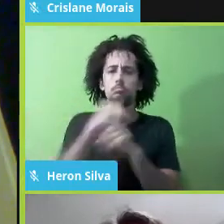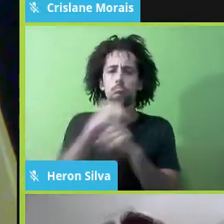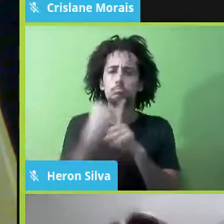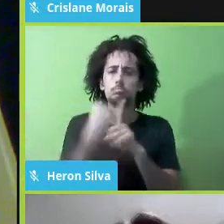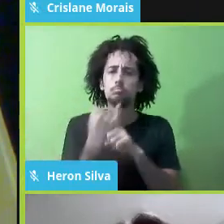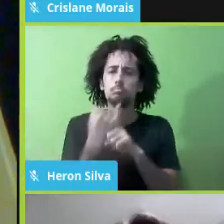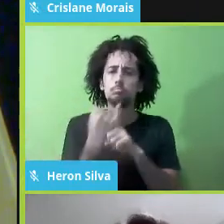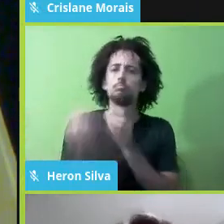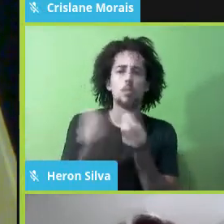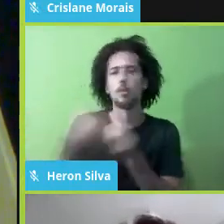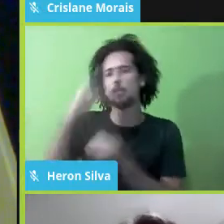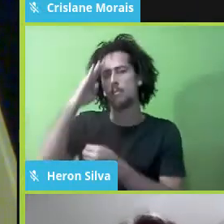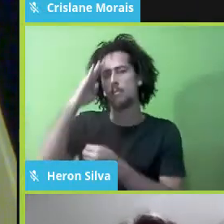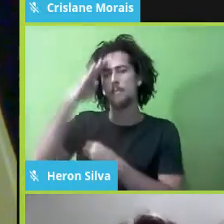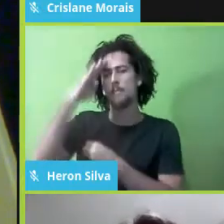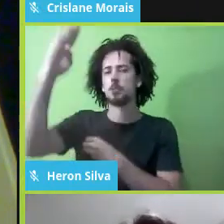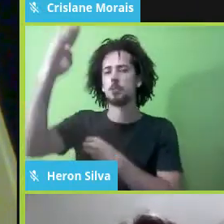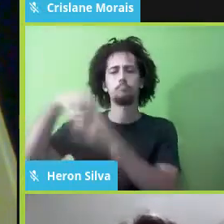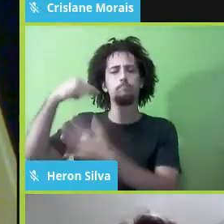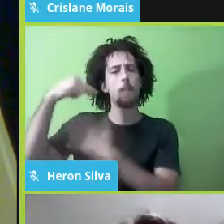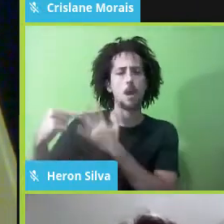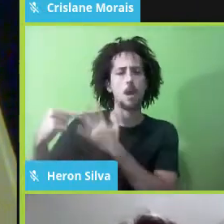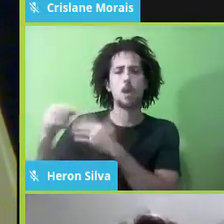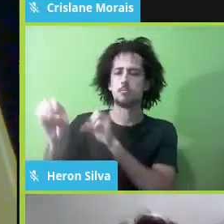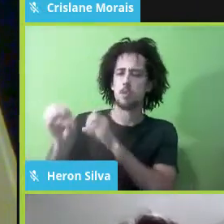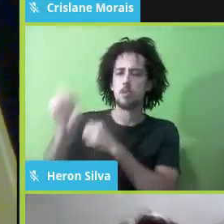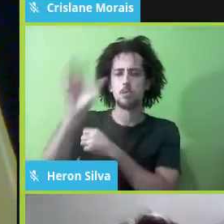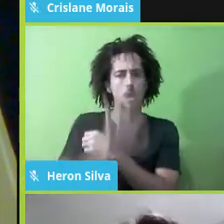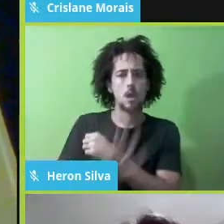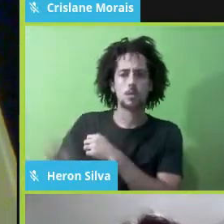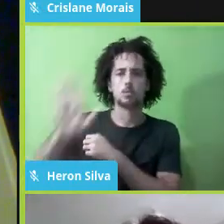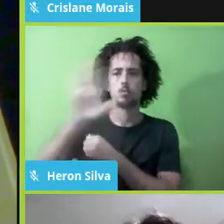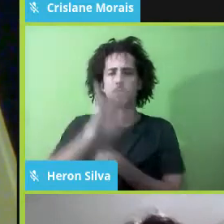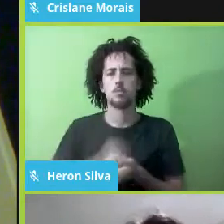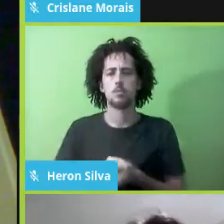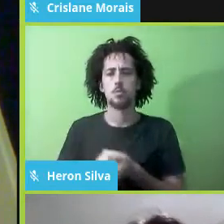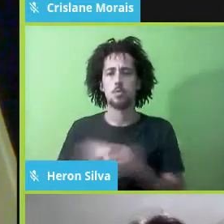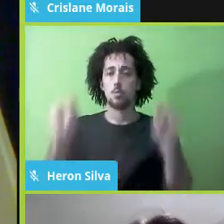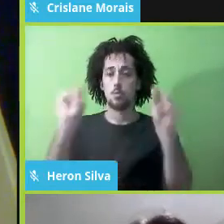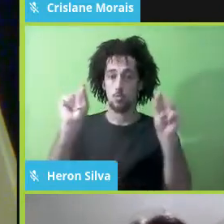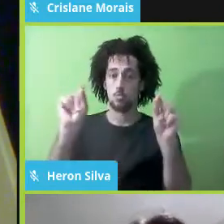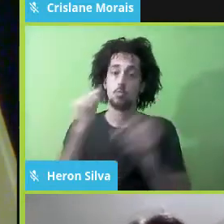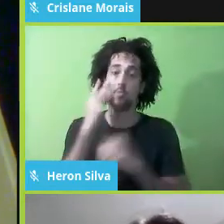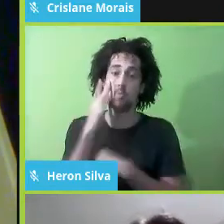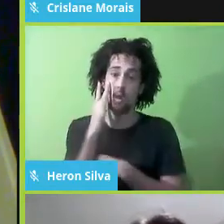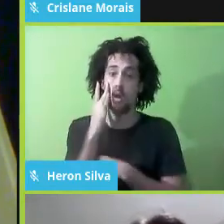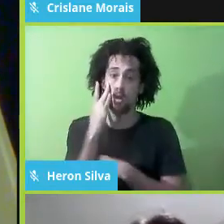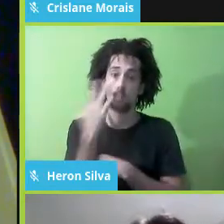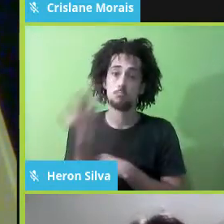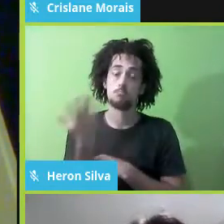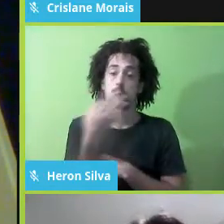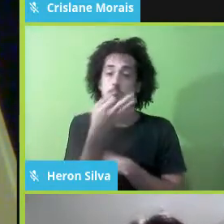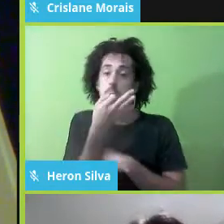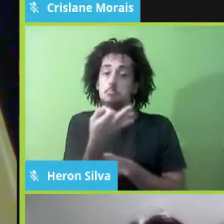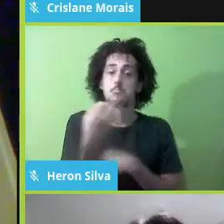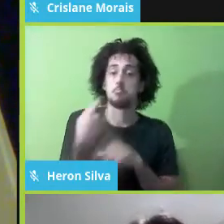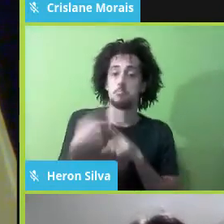nacional. Então, uma maneira, eu acho, da gente, sabe, tensionar no campo do direito é,